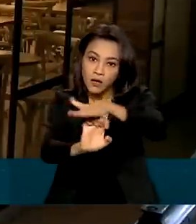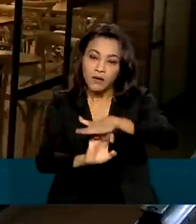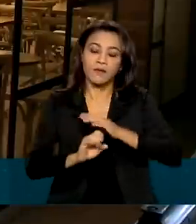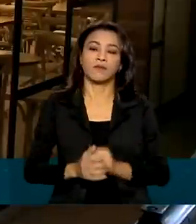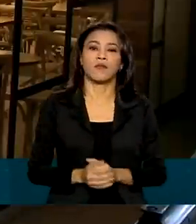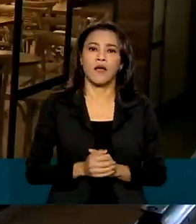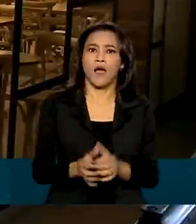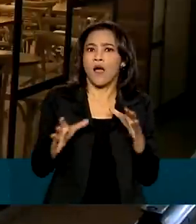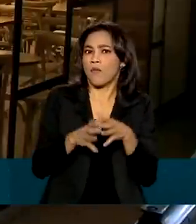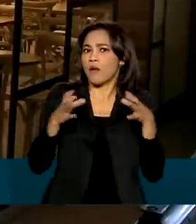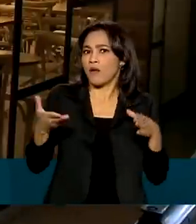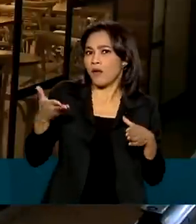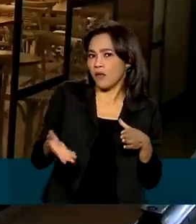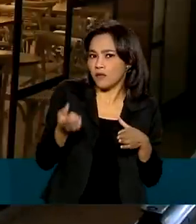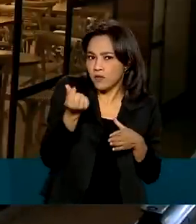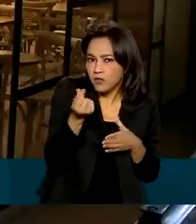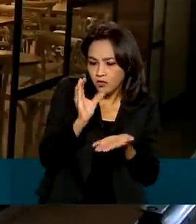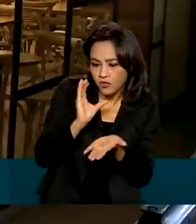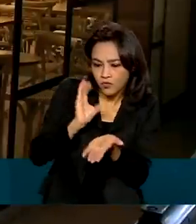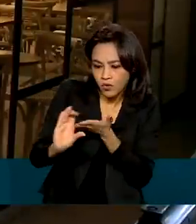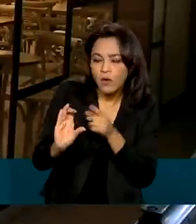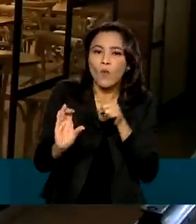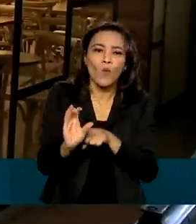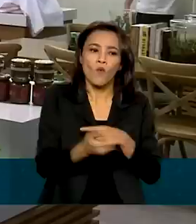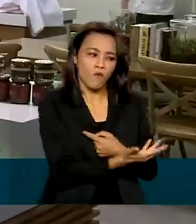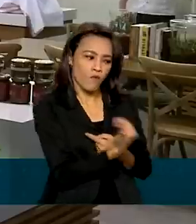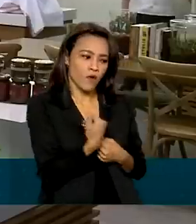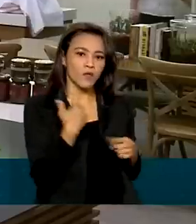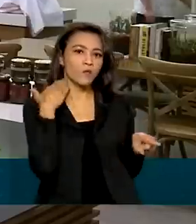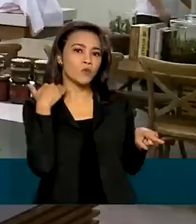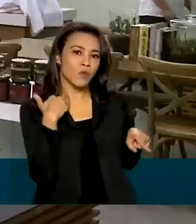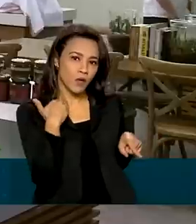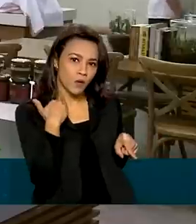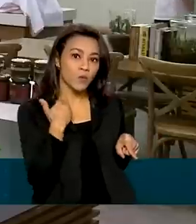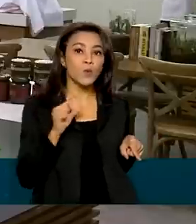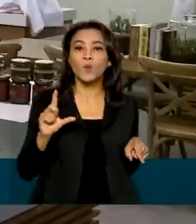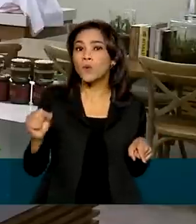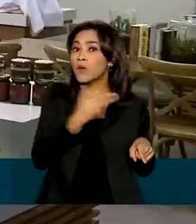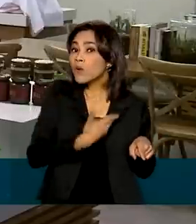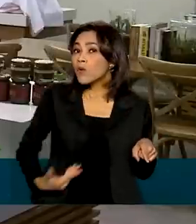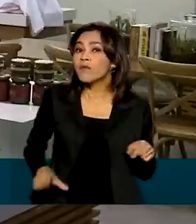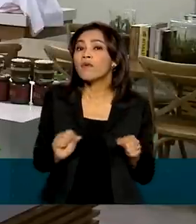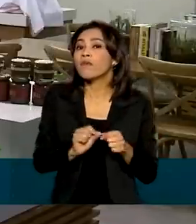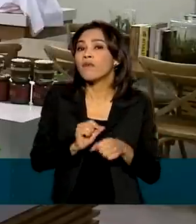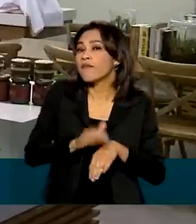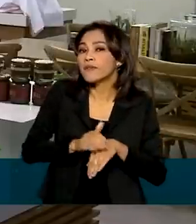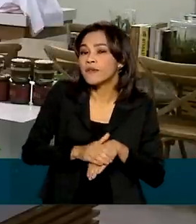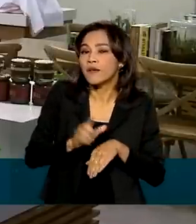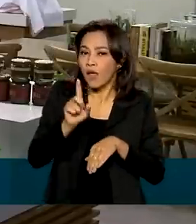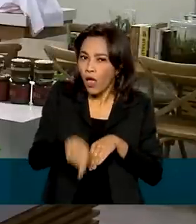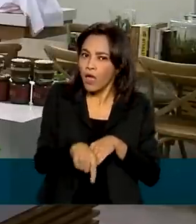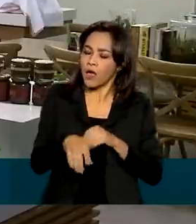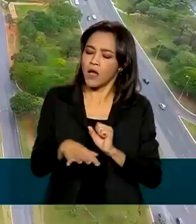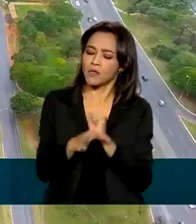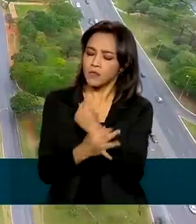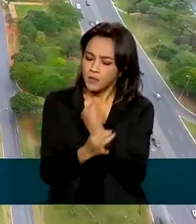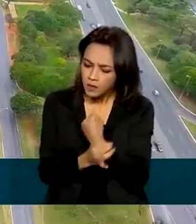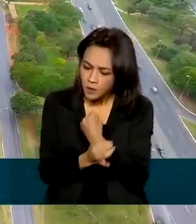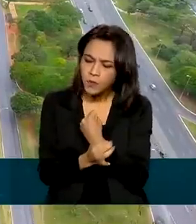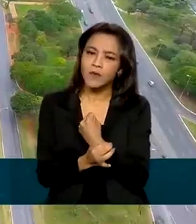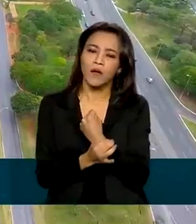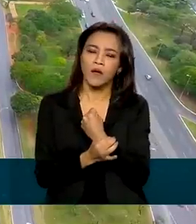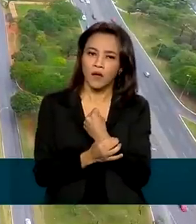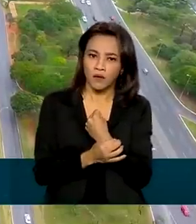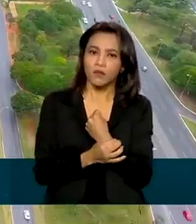parte desses recursos vai vir dos bancos. O que o governo vai fazer é bancar as garantias como